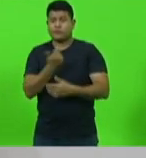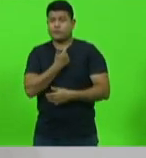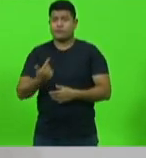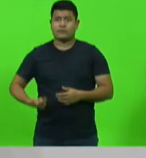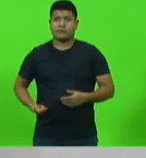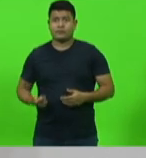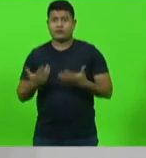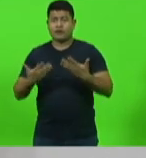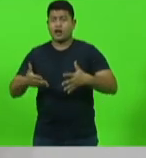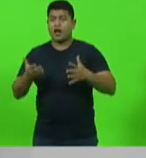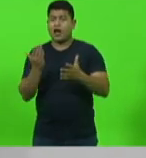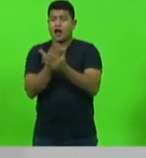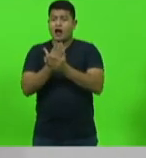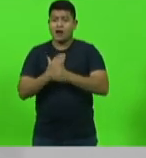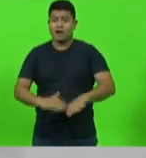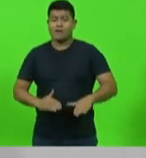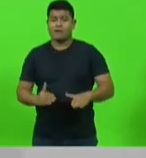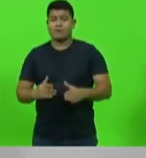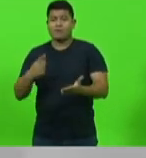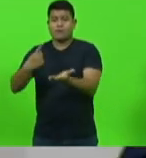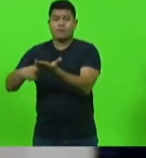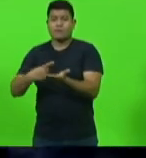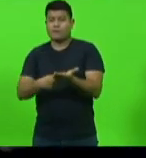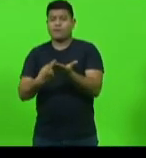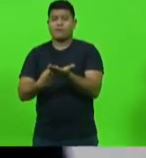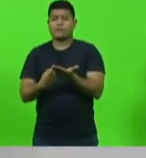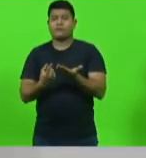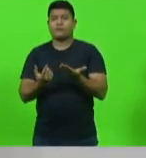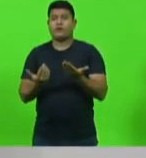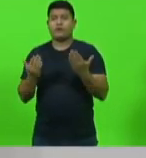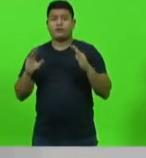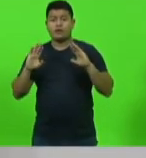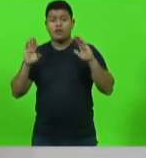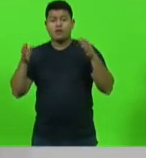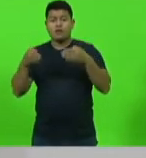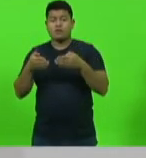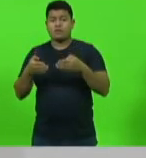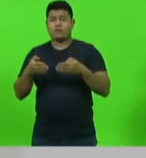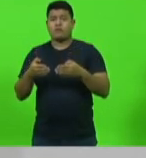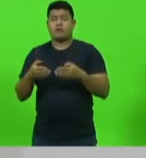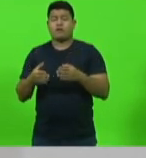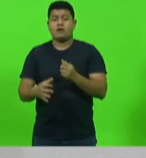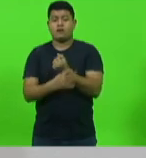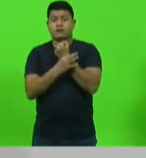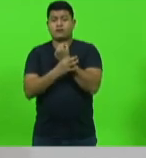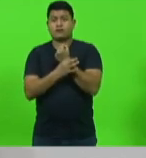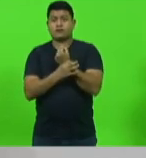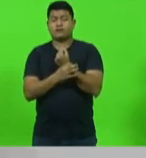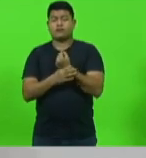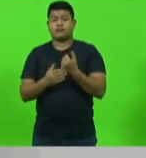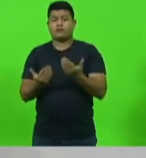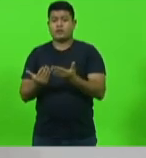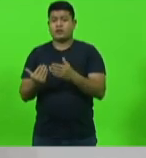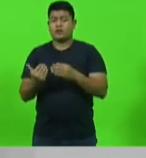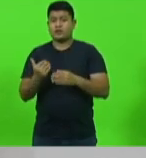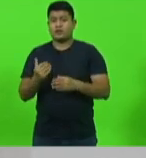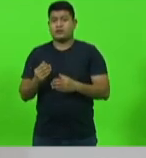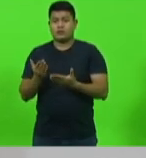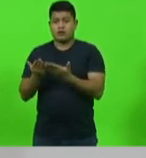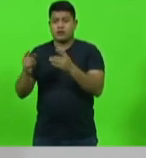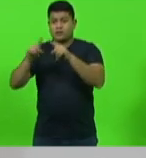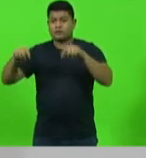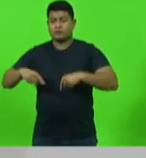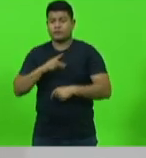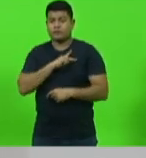qualquer possibilidade de acordo de convenção que assegure estabilidades parciais ou provisórias para os empregados e empregadas públicos.